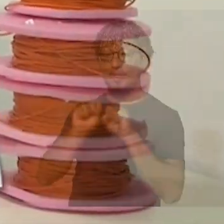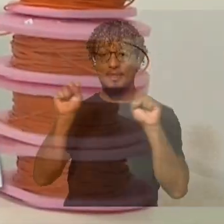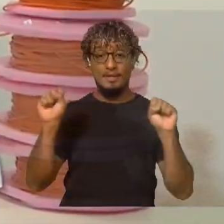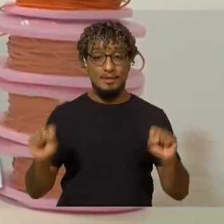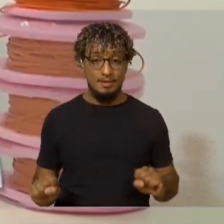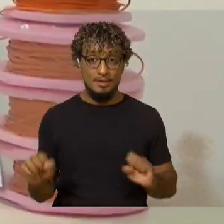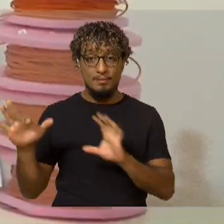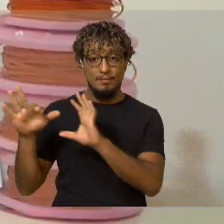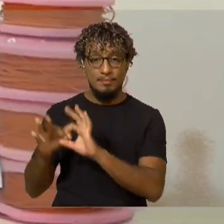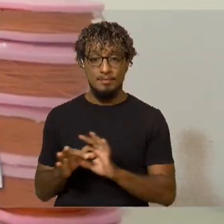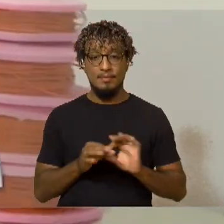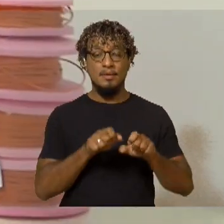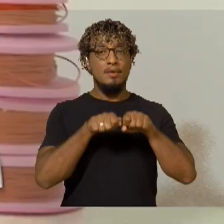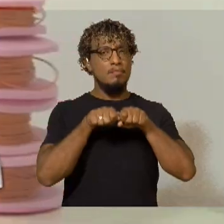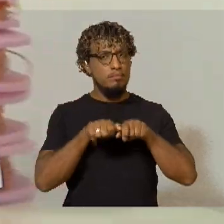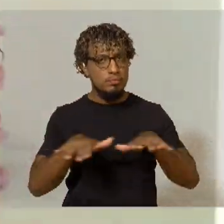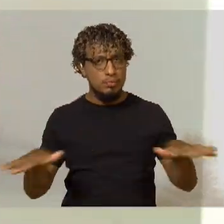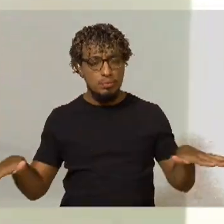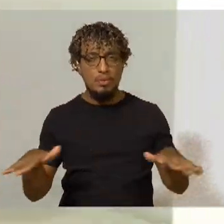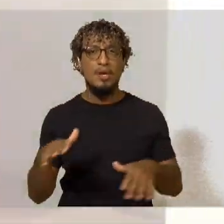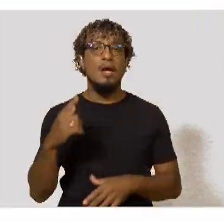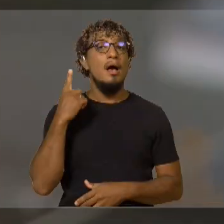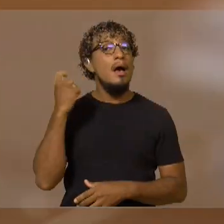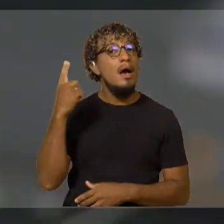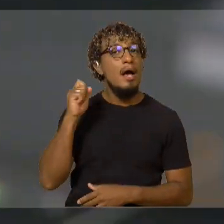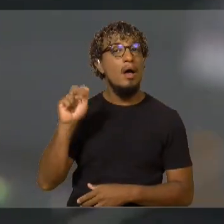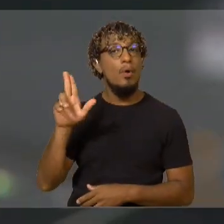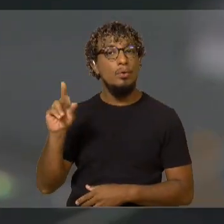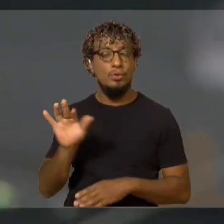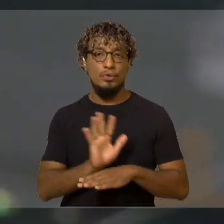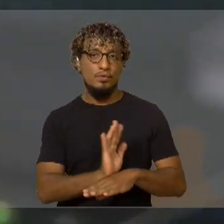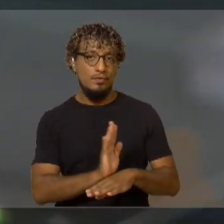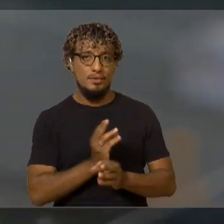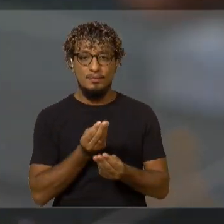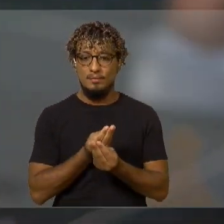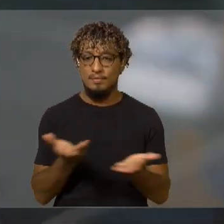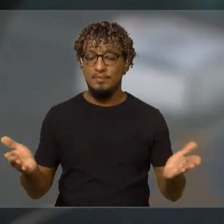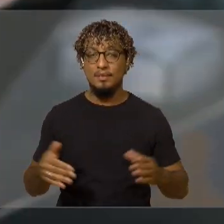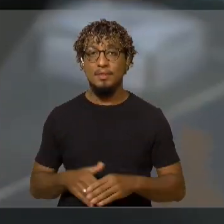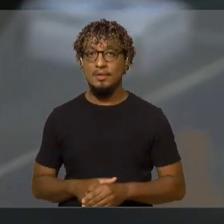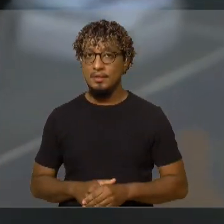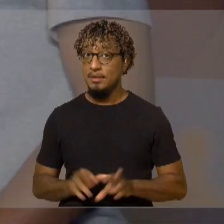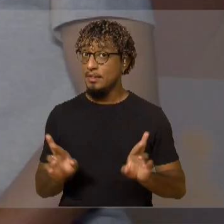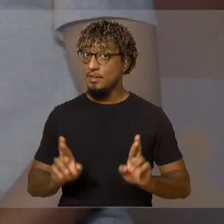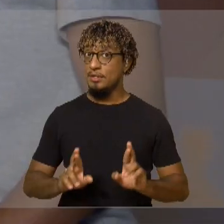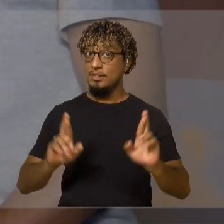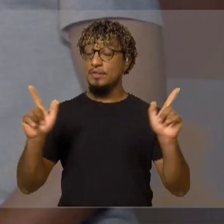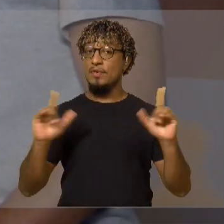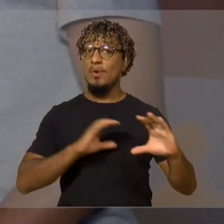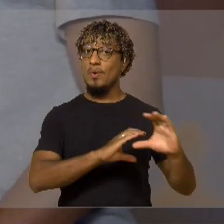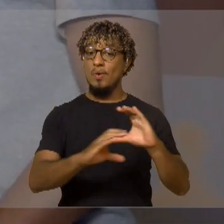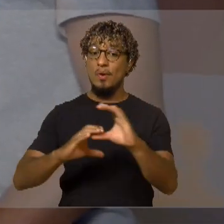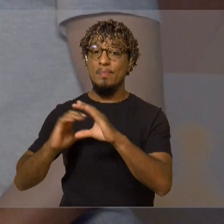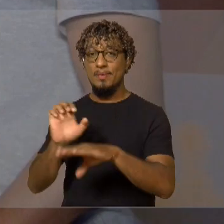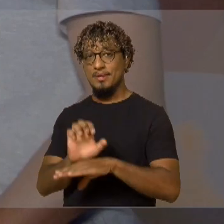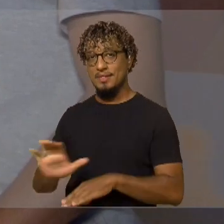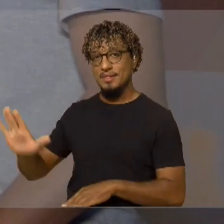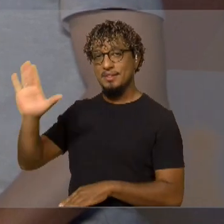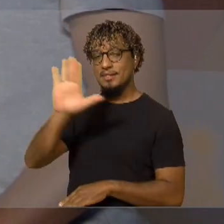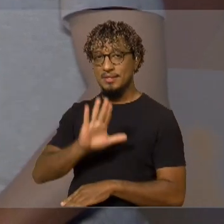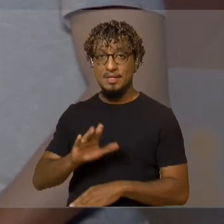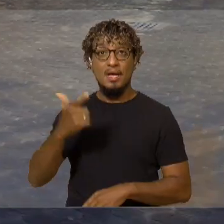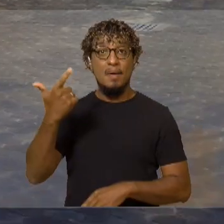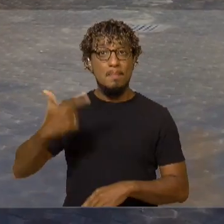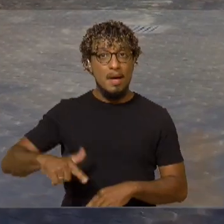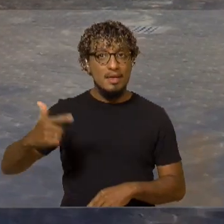tráfego de programação e de arquivos de áudio e vídeo. Um diferencial na comunicação do Estado e na formação de novos